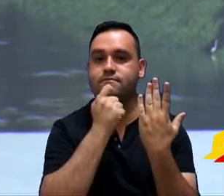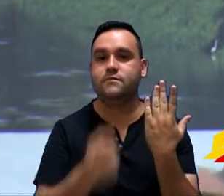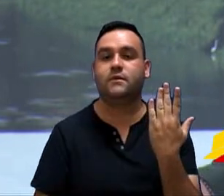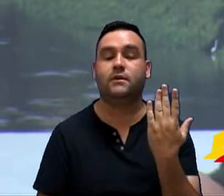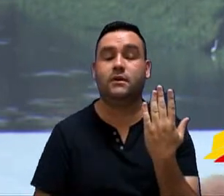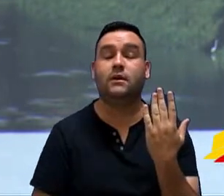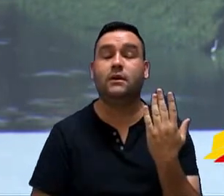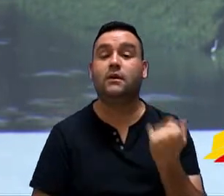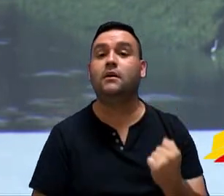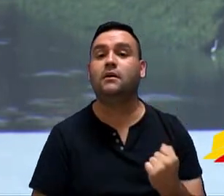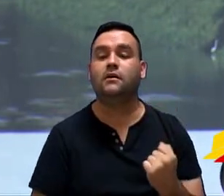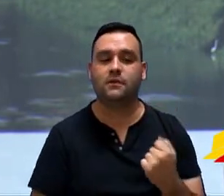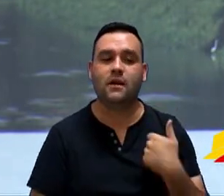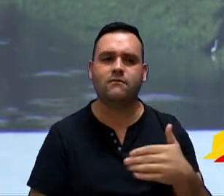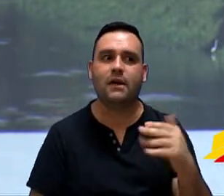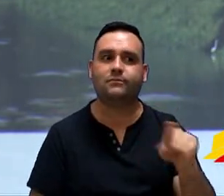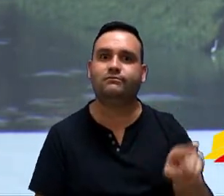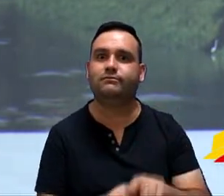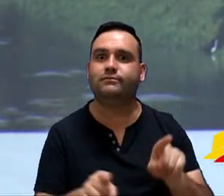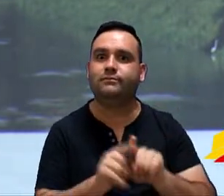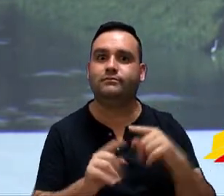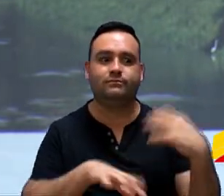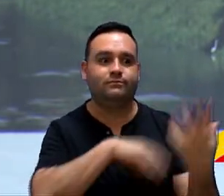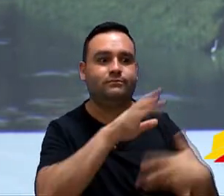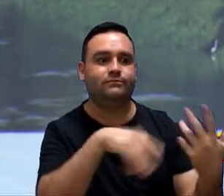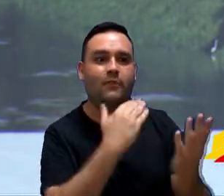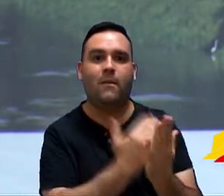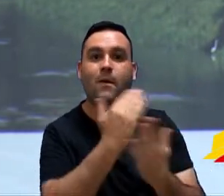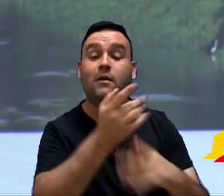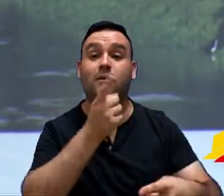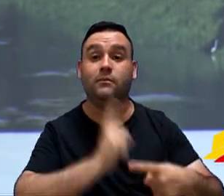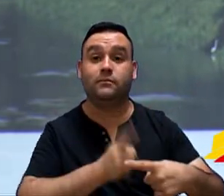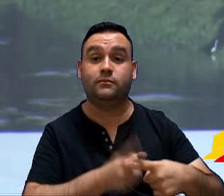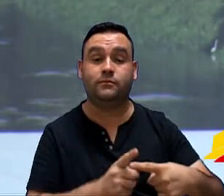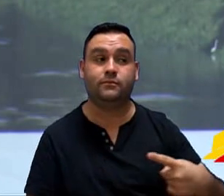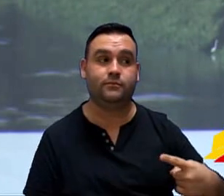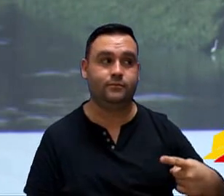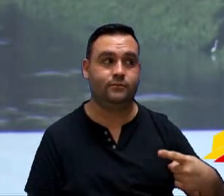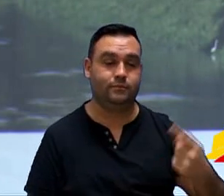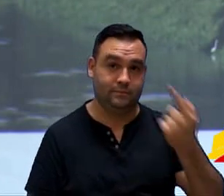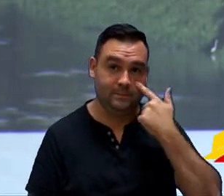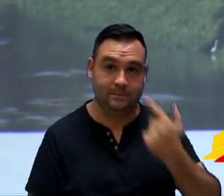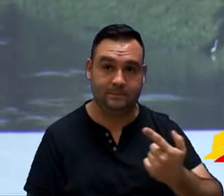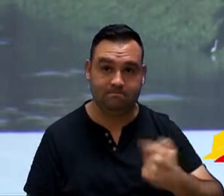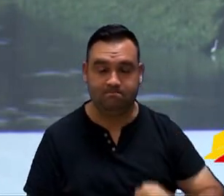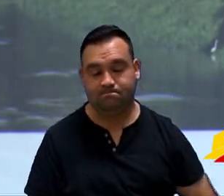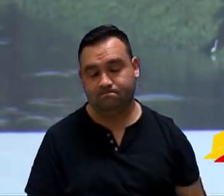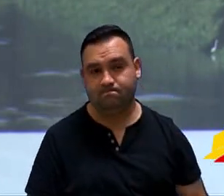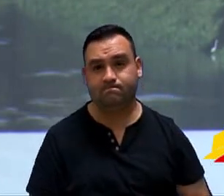E isso ocasionou mais transtorno ainda, porque, veja bem,